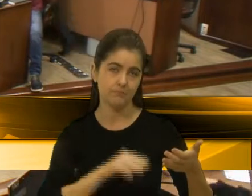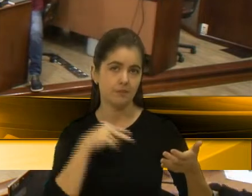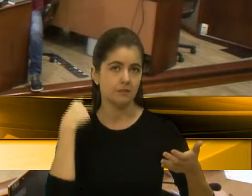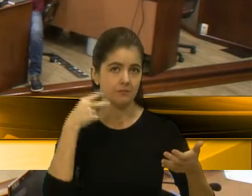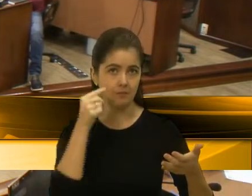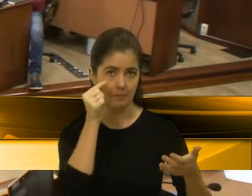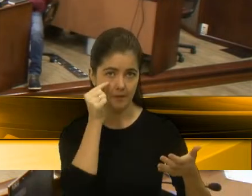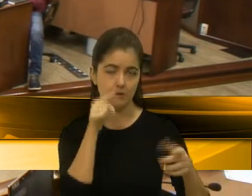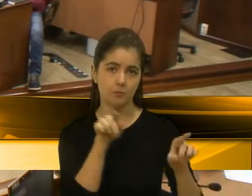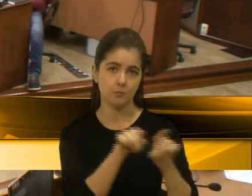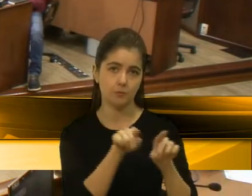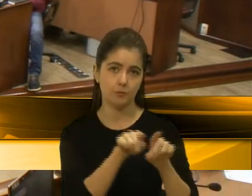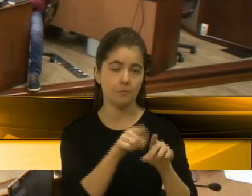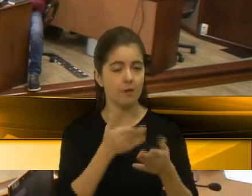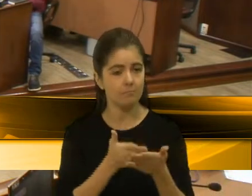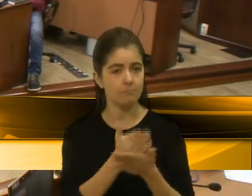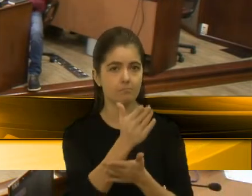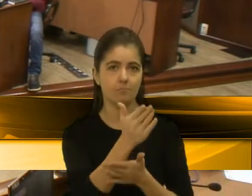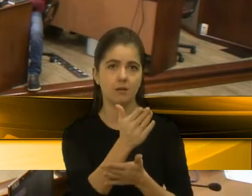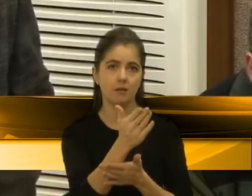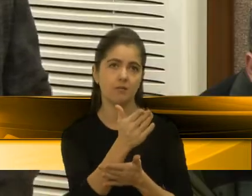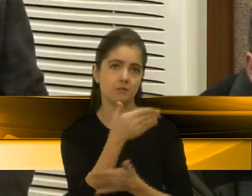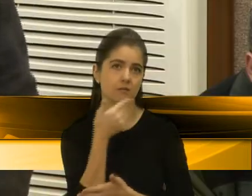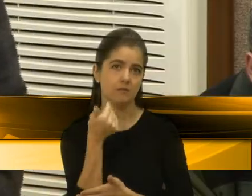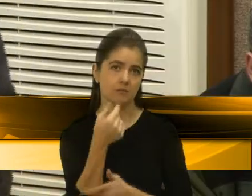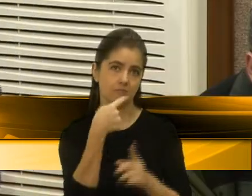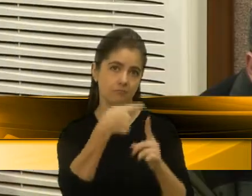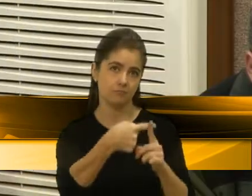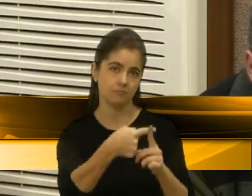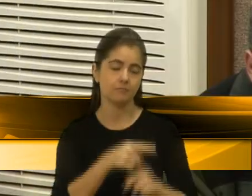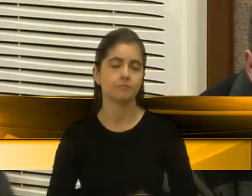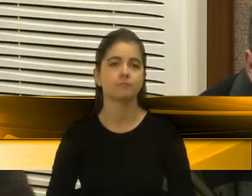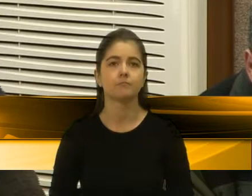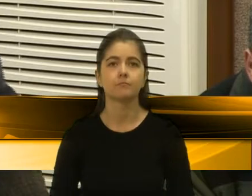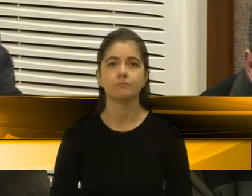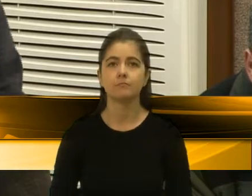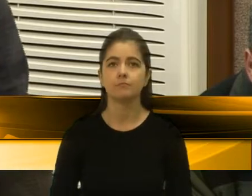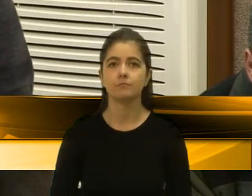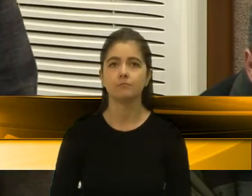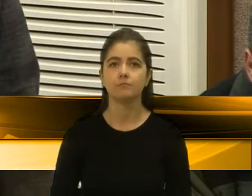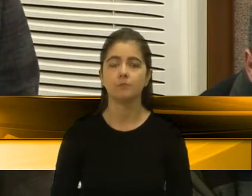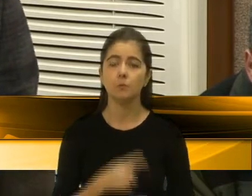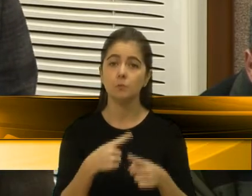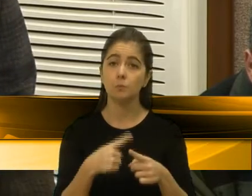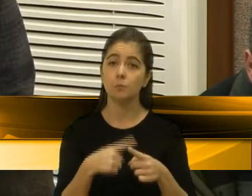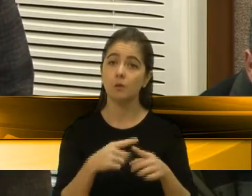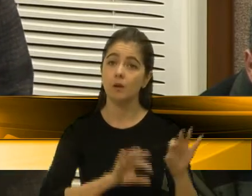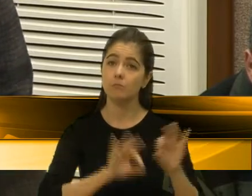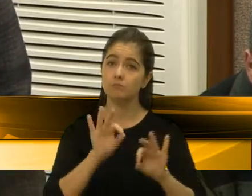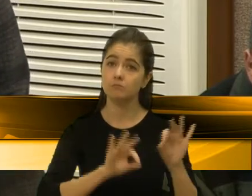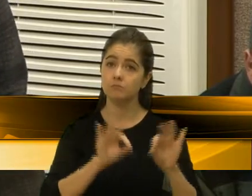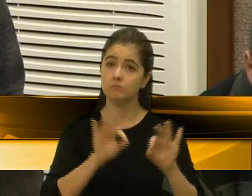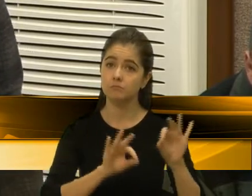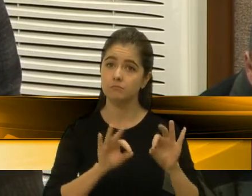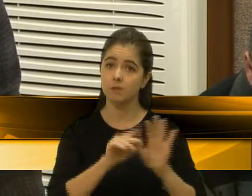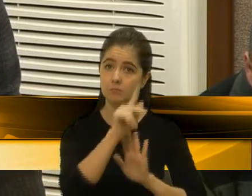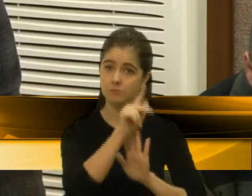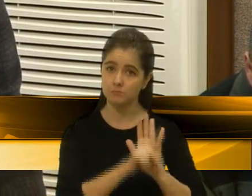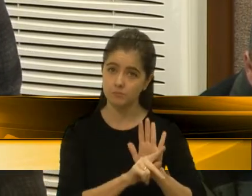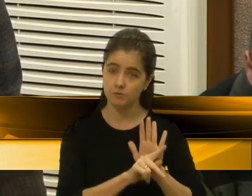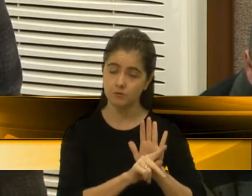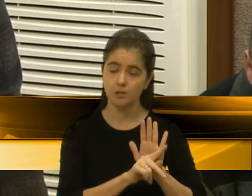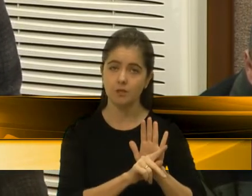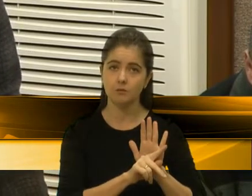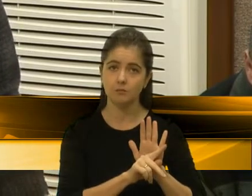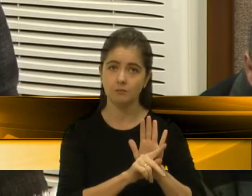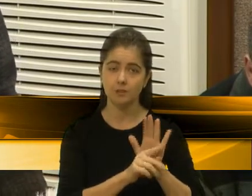e por ter recebido o parecer favorável de todos os órgãos e consultas feitas pela Câmara, porque é um projeto que surgiu a partir do momento em